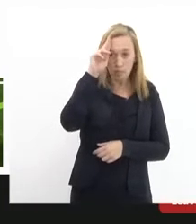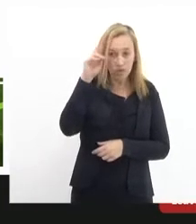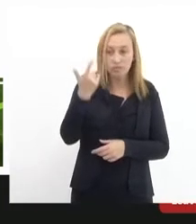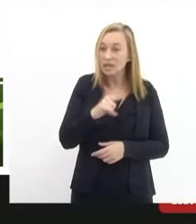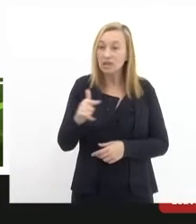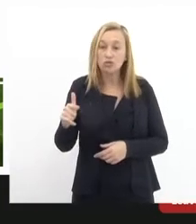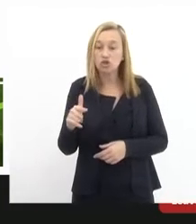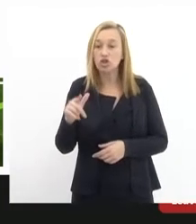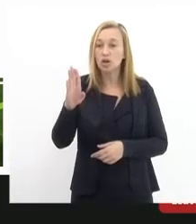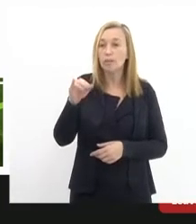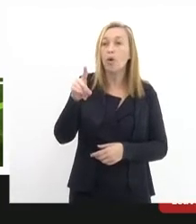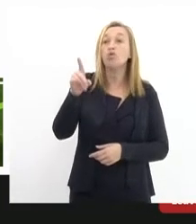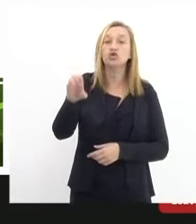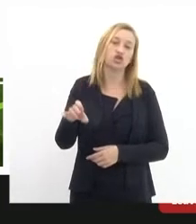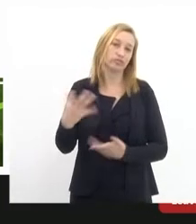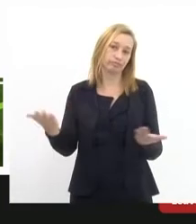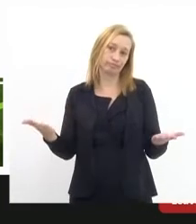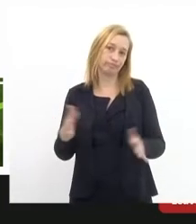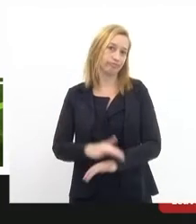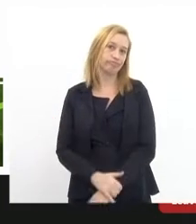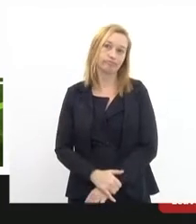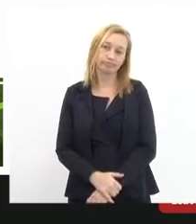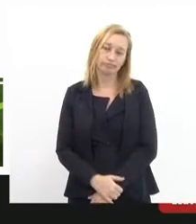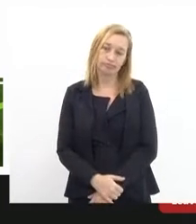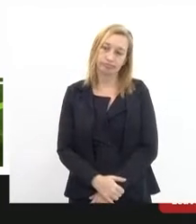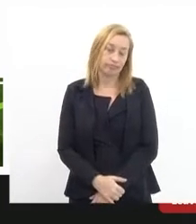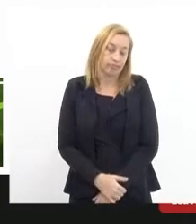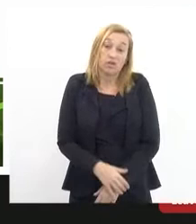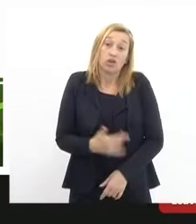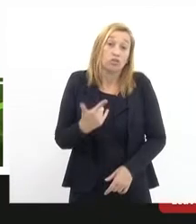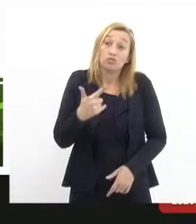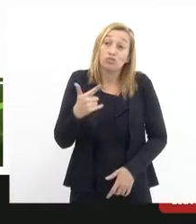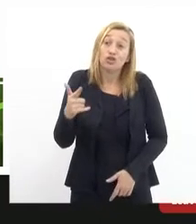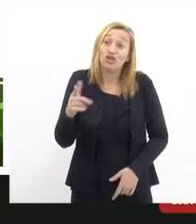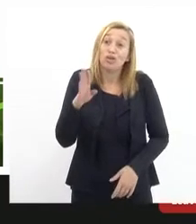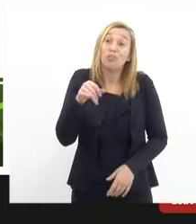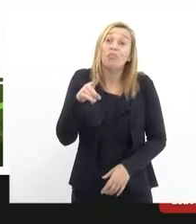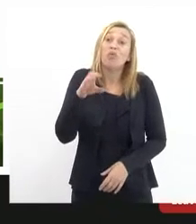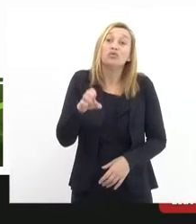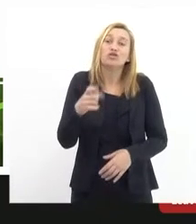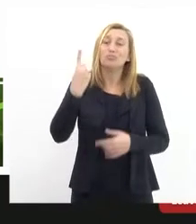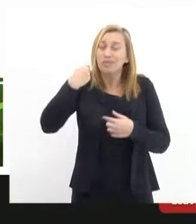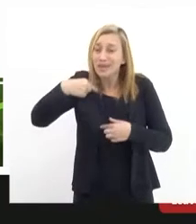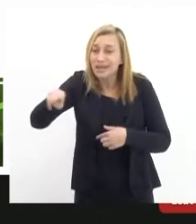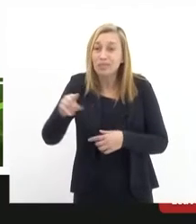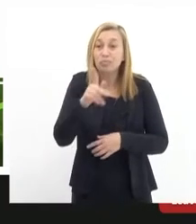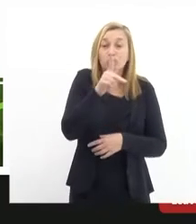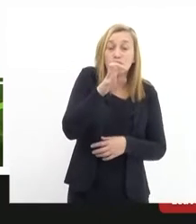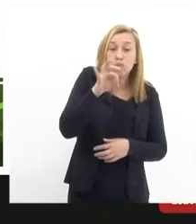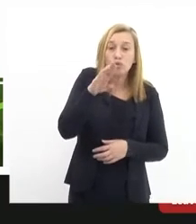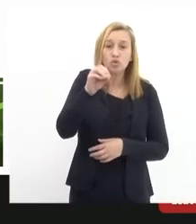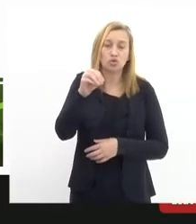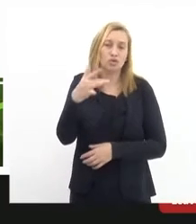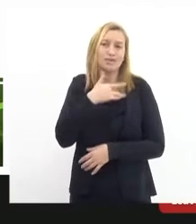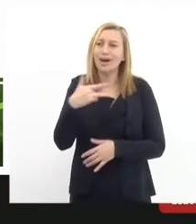havia bonde e não imaginavam ter bonde para o posto de saúde e também não